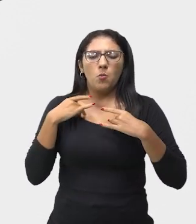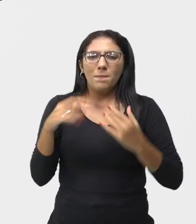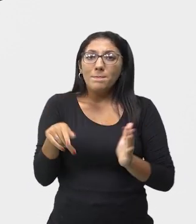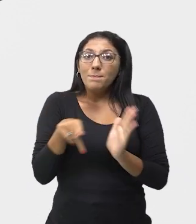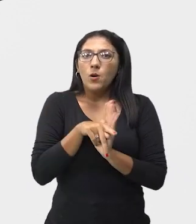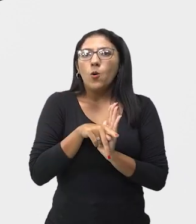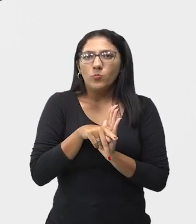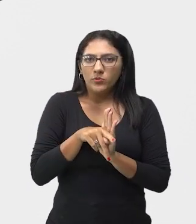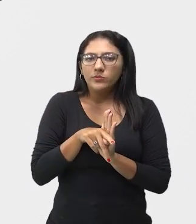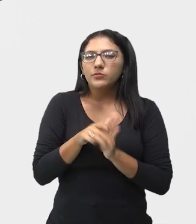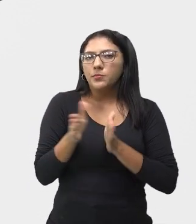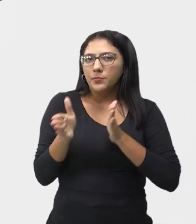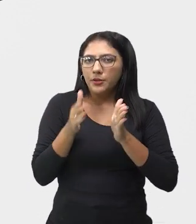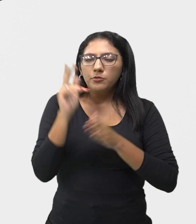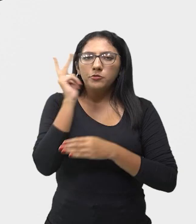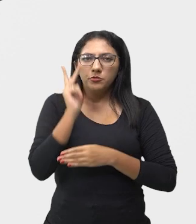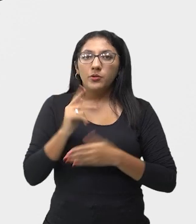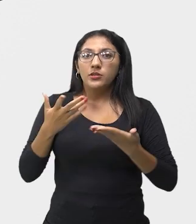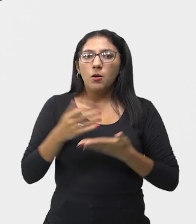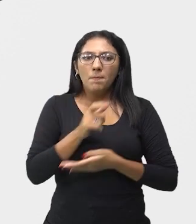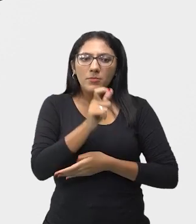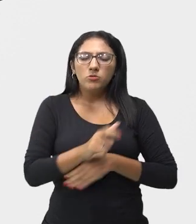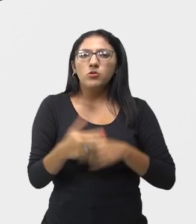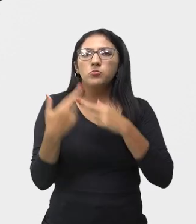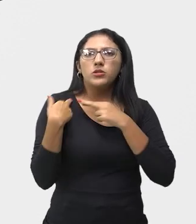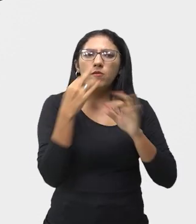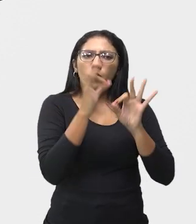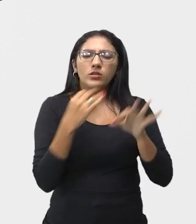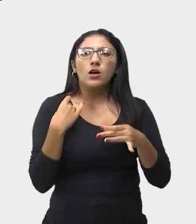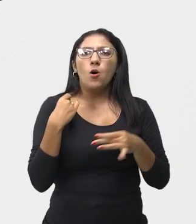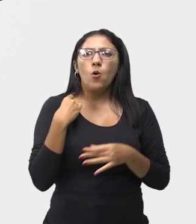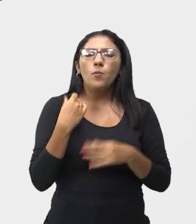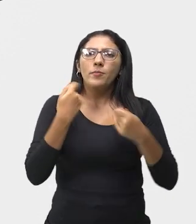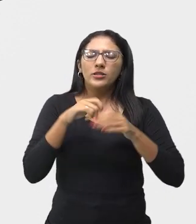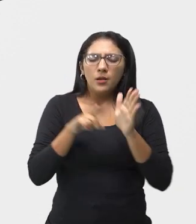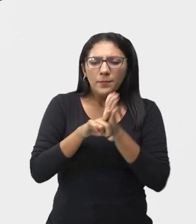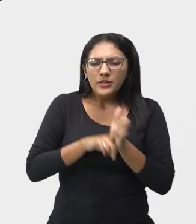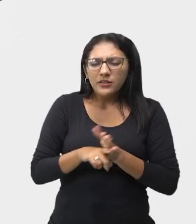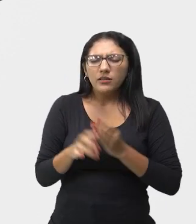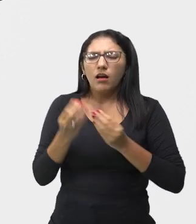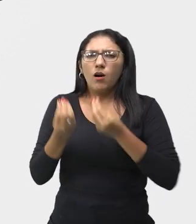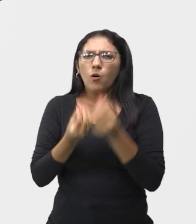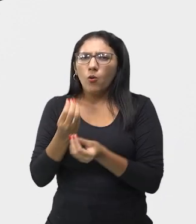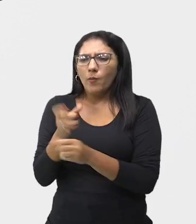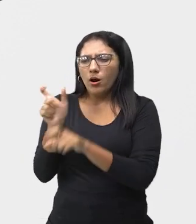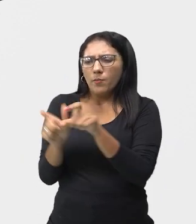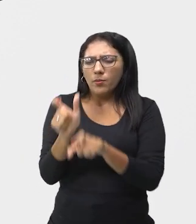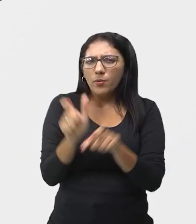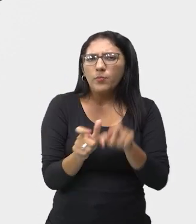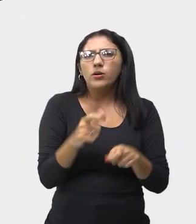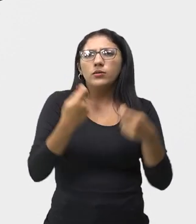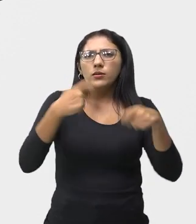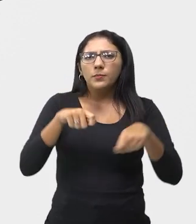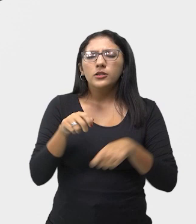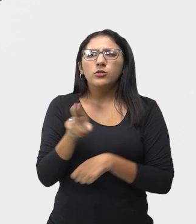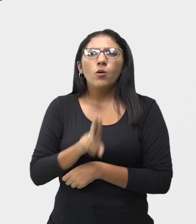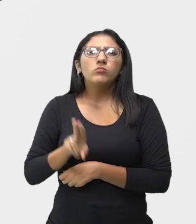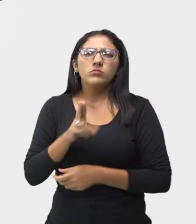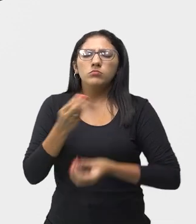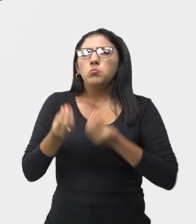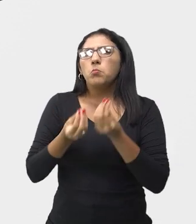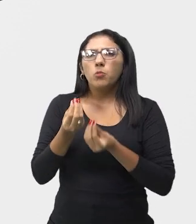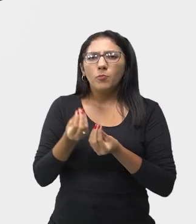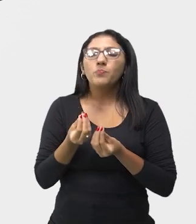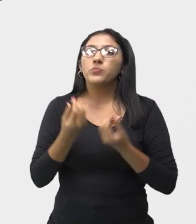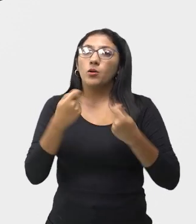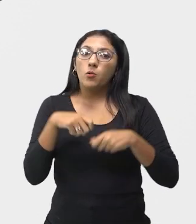própria. Então, o figurinista, ele vai fazer uma pesquisa. Como é que esse pessoal, os personagens, que roupas ele usava?